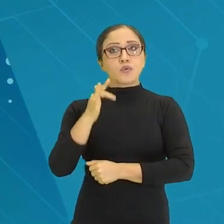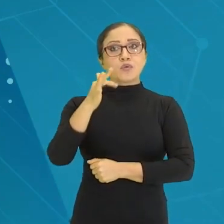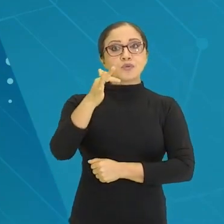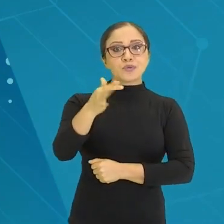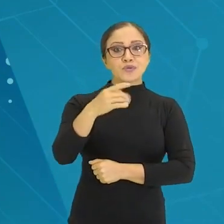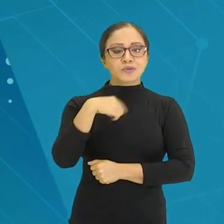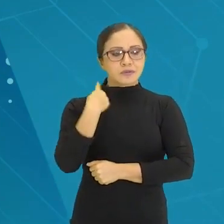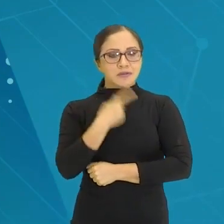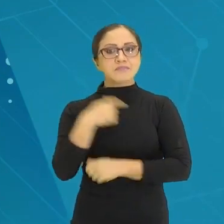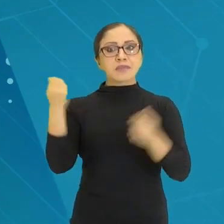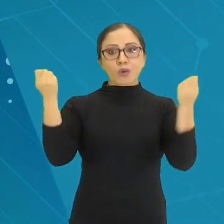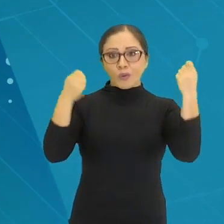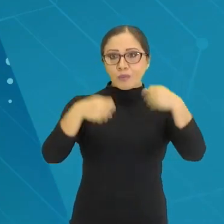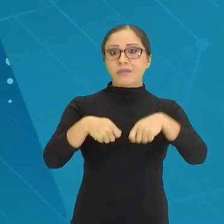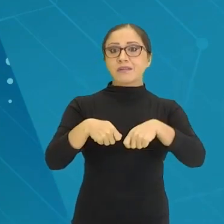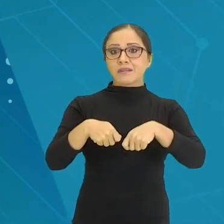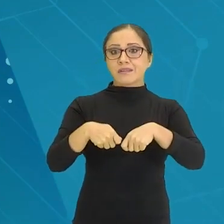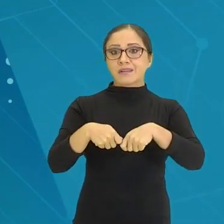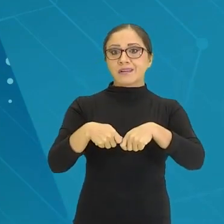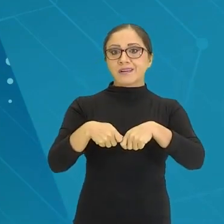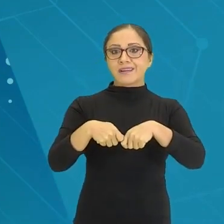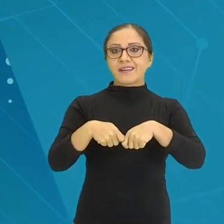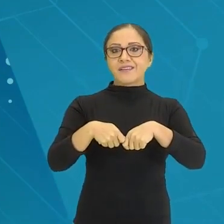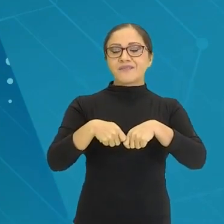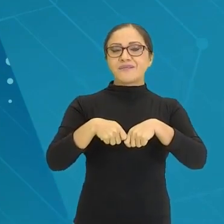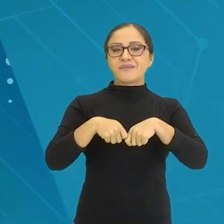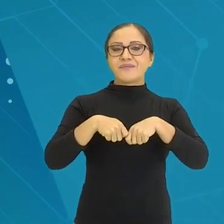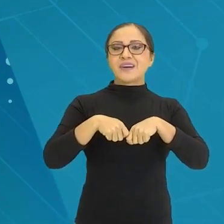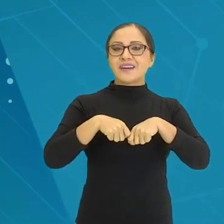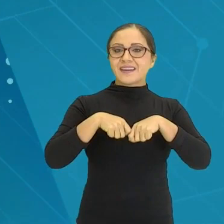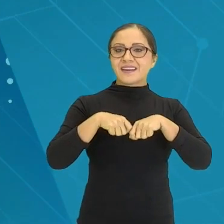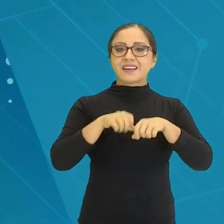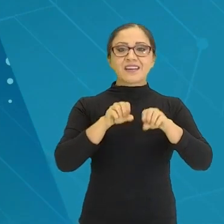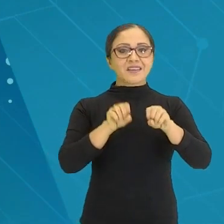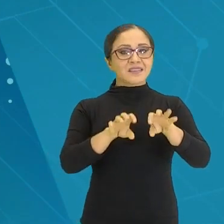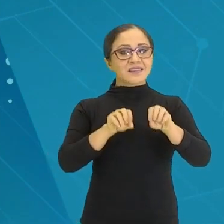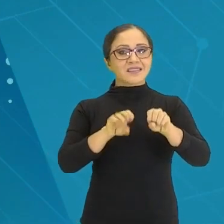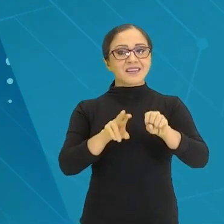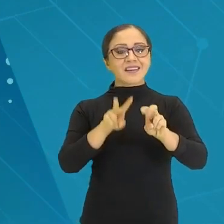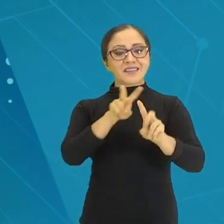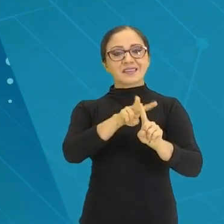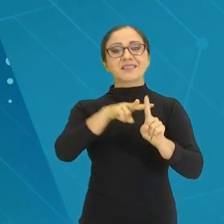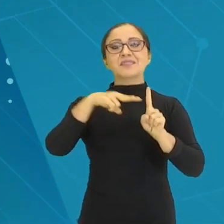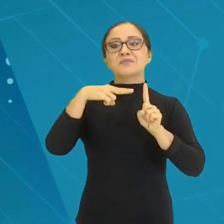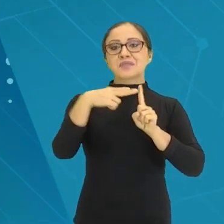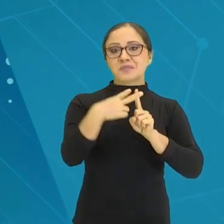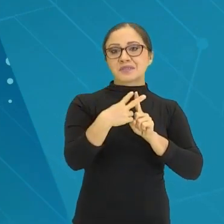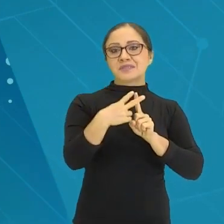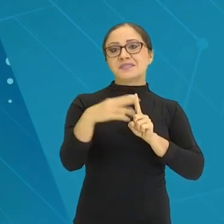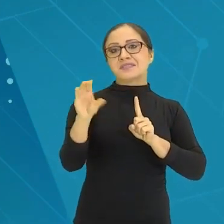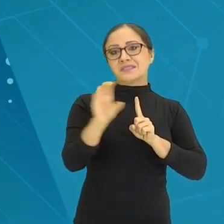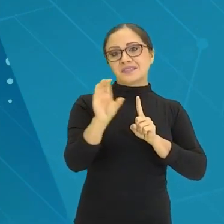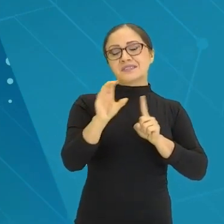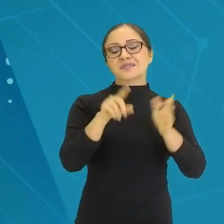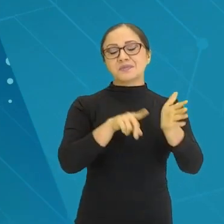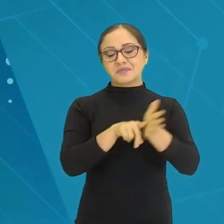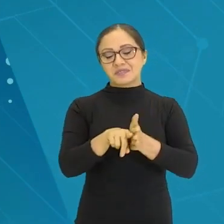para trabalhar nessa perspectiva, tá? Isso é muito mais um alerta para que a gente não perca a motivação.